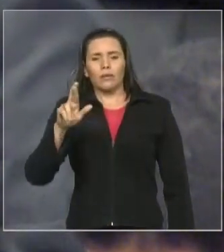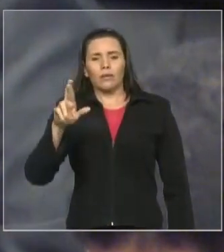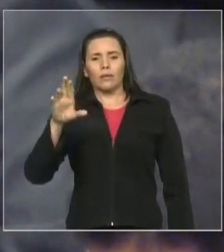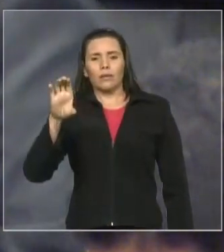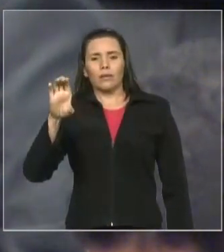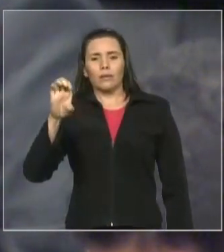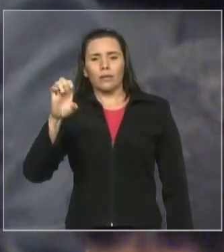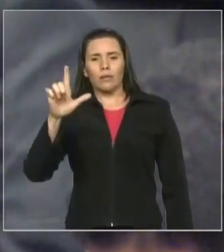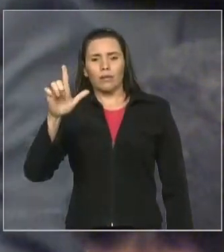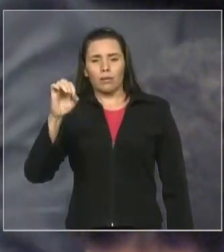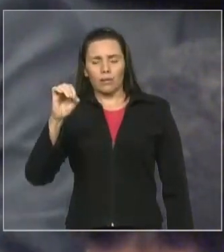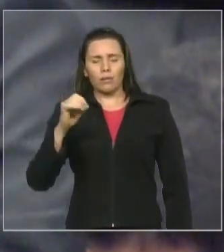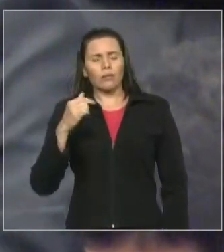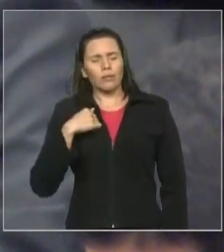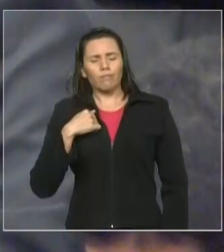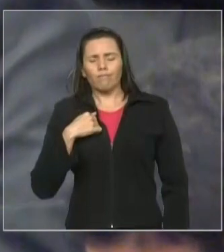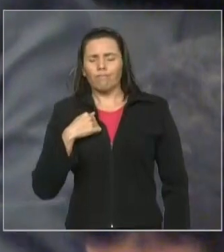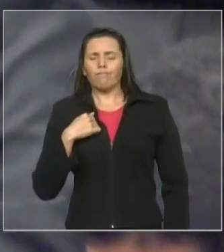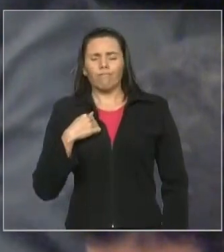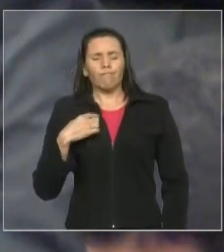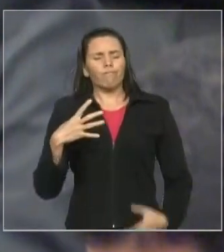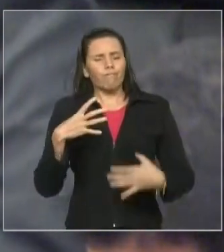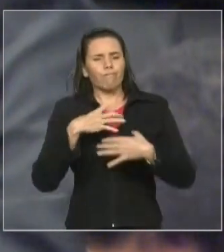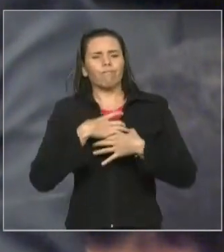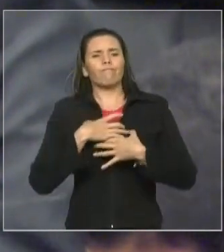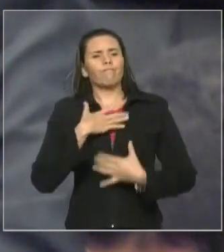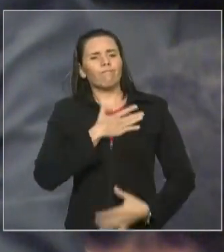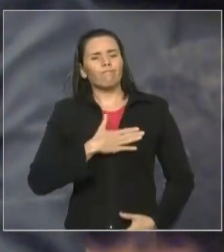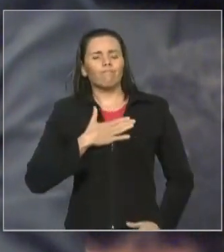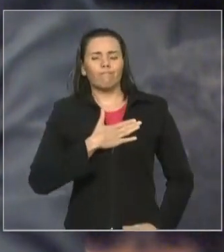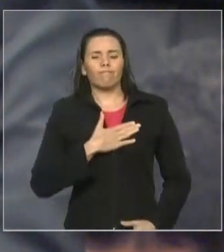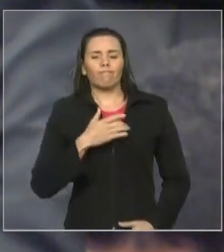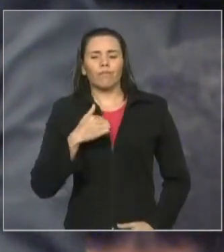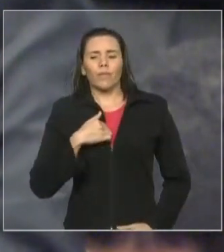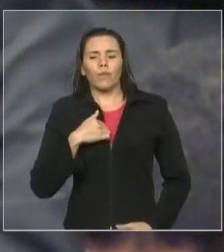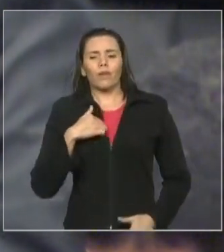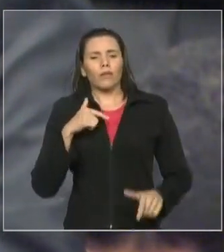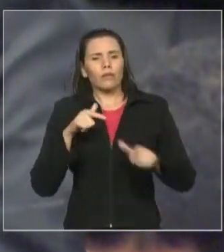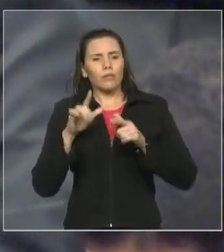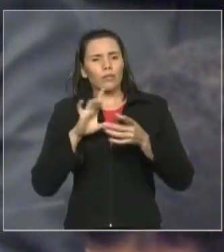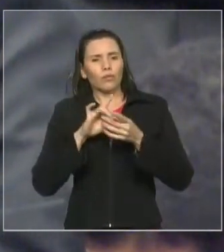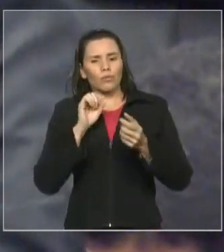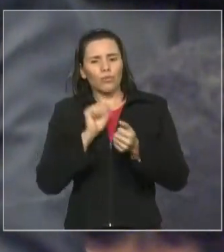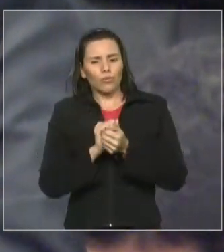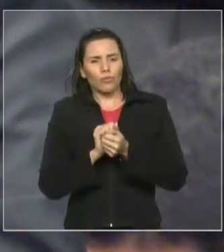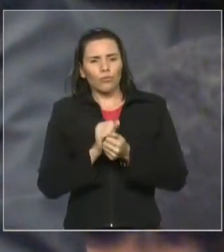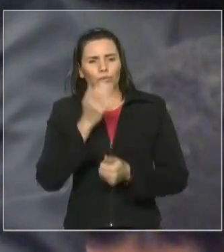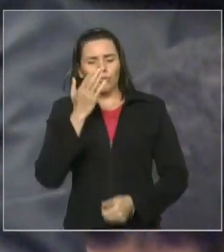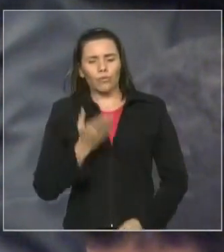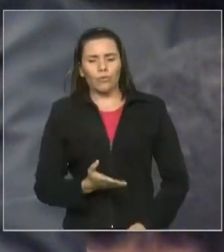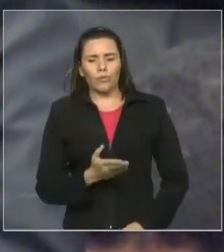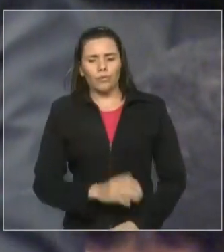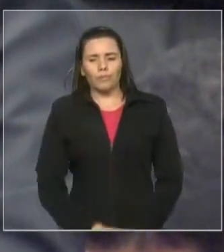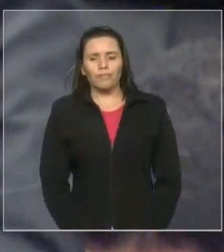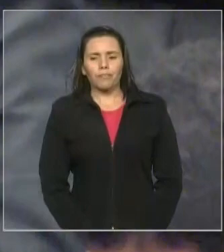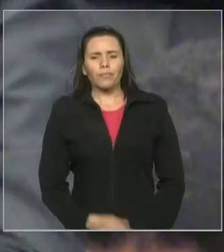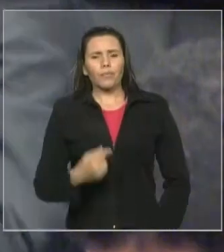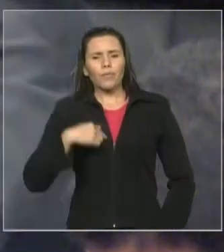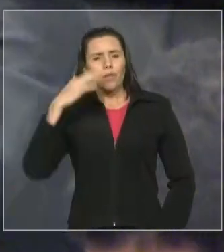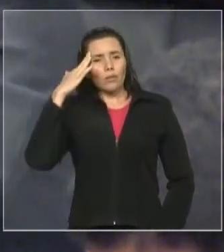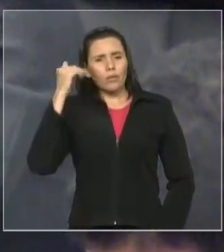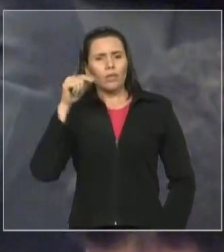fazer parte, com vossa excelência, dessa legislatura, ainda que vossa excelência não venha participar